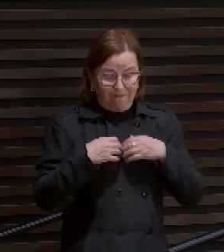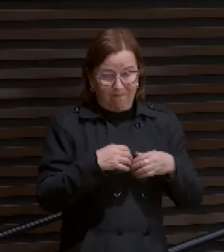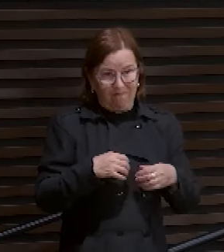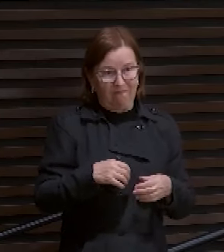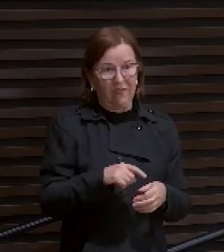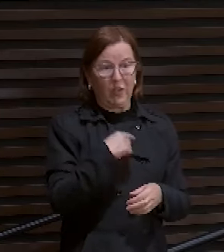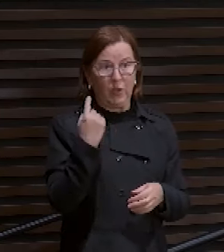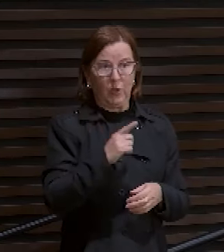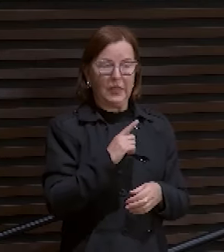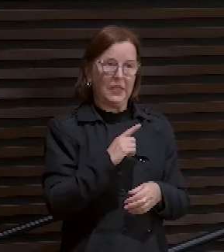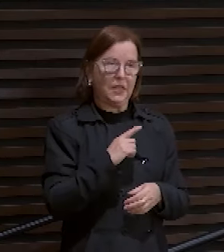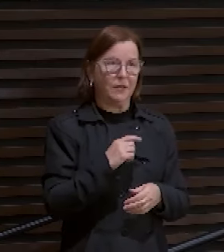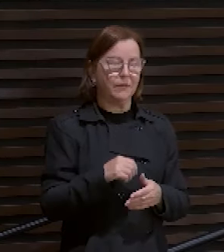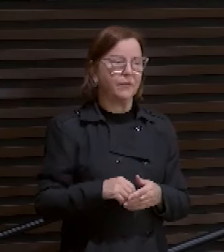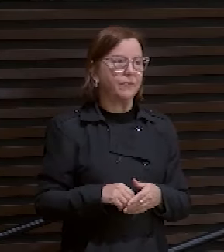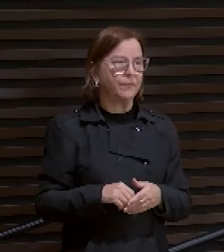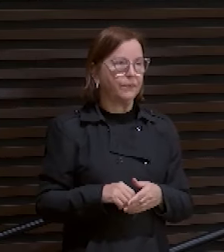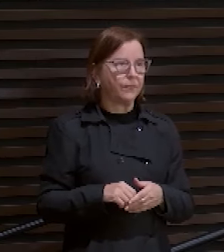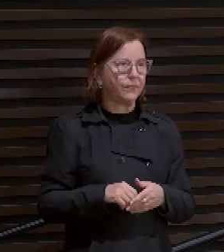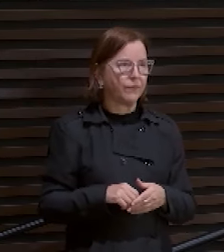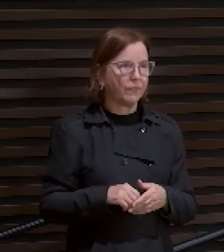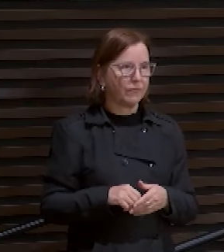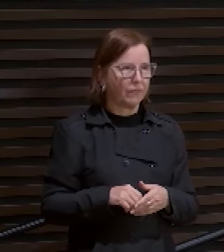Vai ficar mais comum, infelizmente.